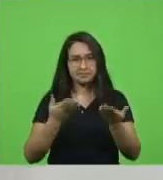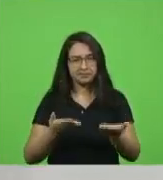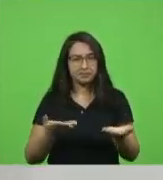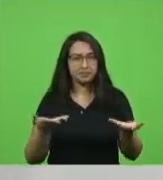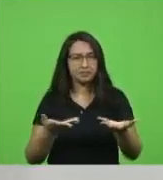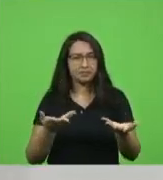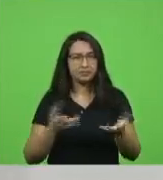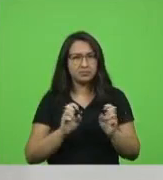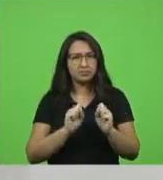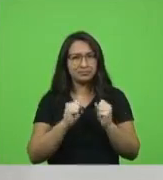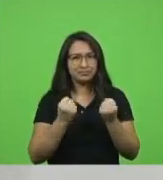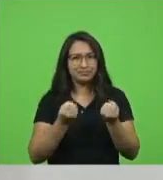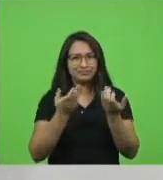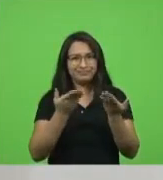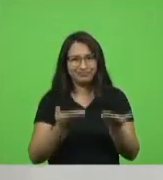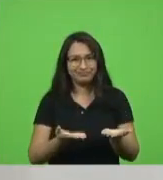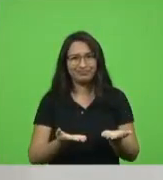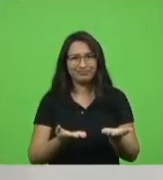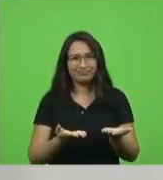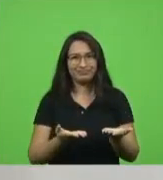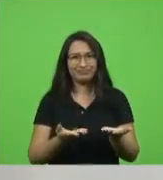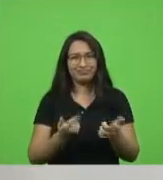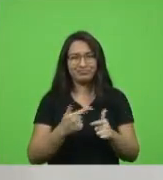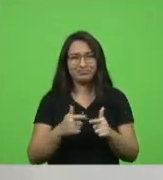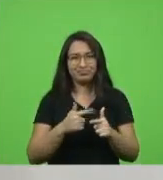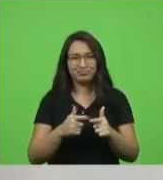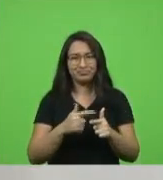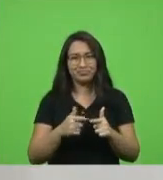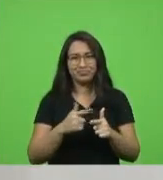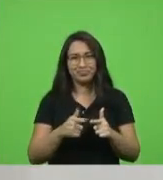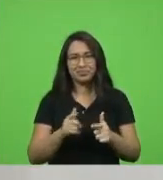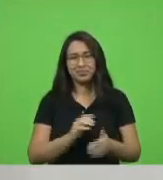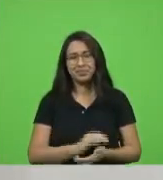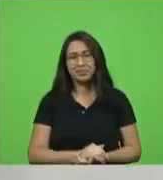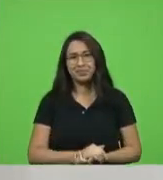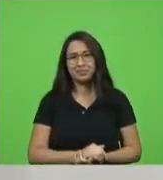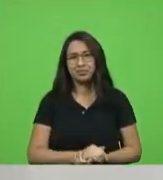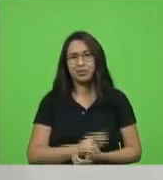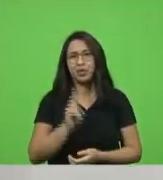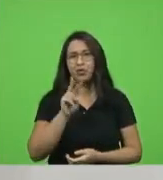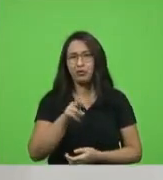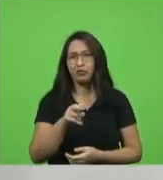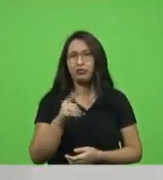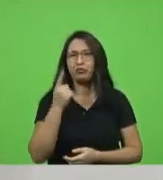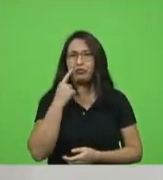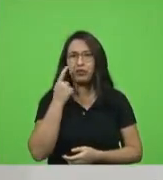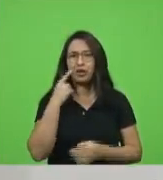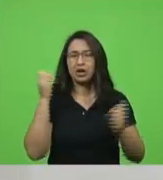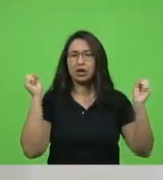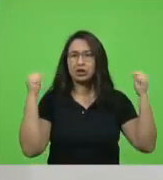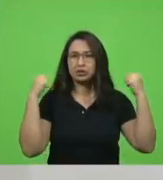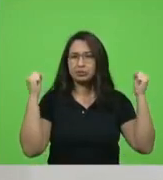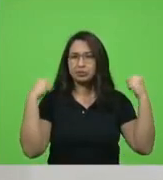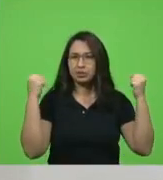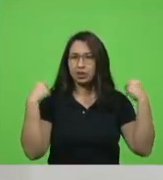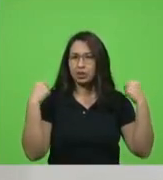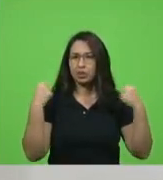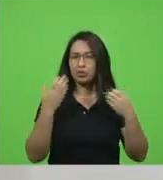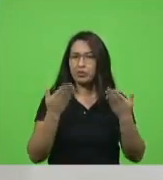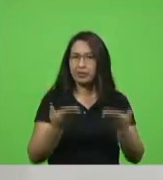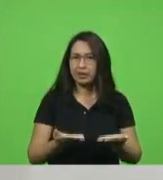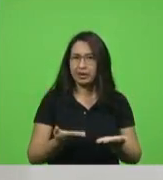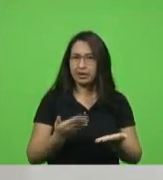enfrentando do colapso da saúde e acompanhei em Chapecó a presença do secretário da saúde